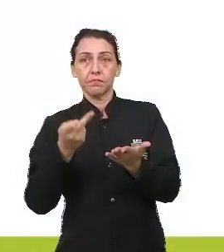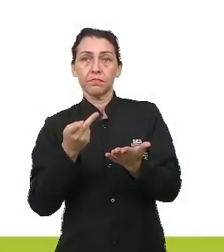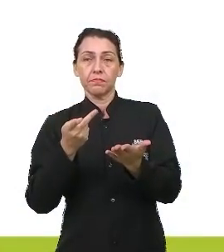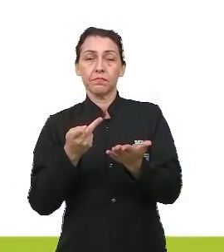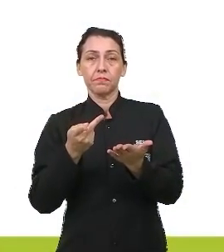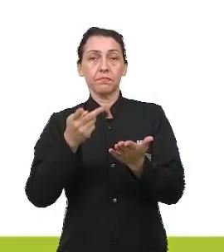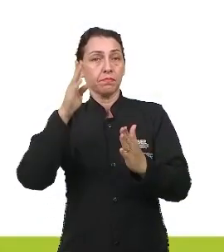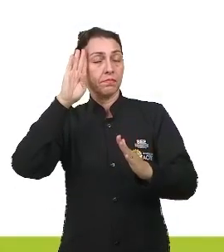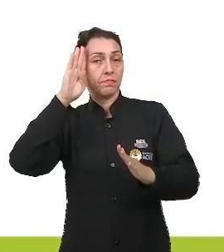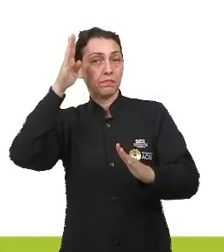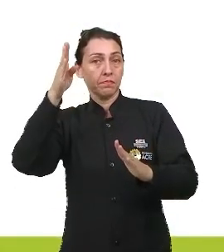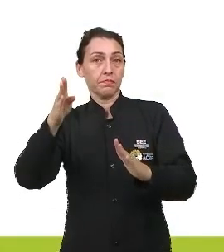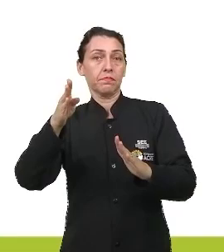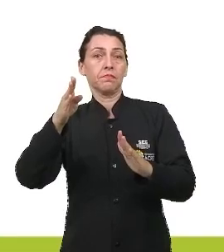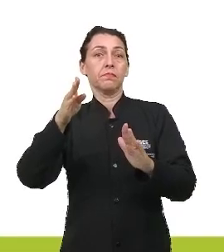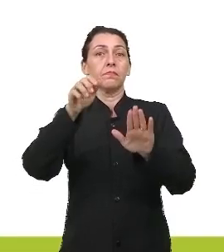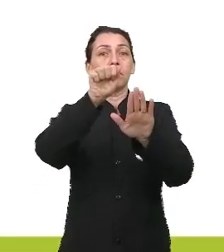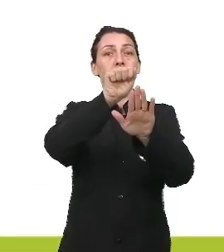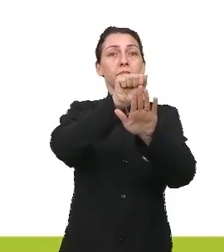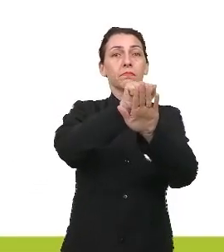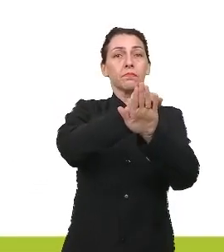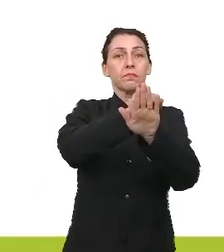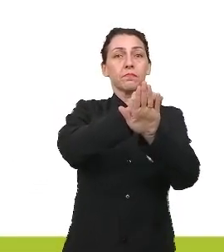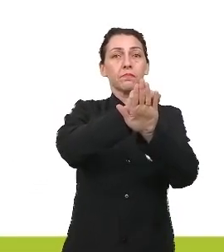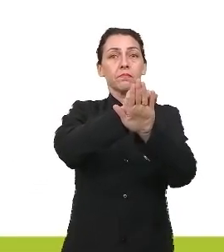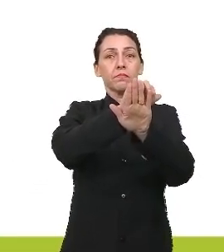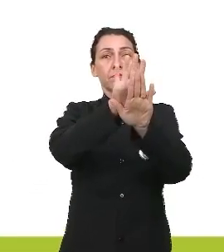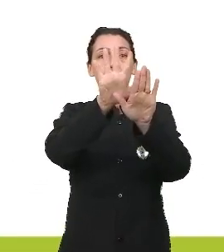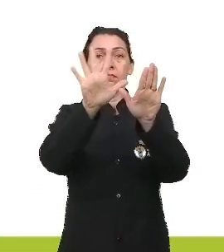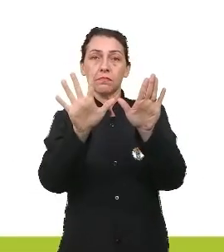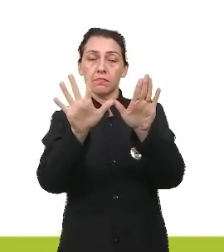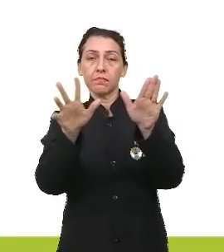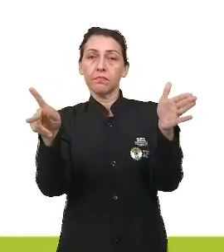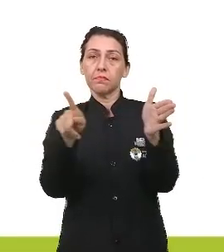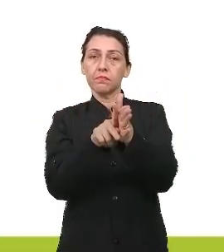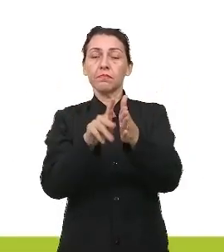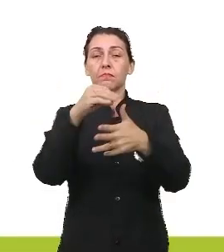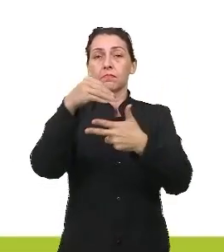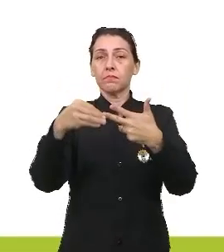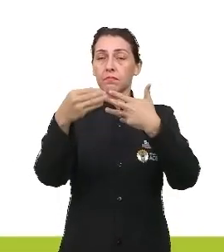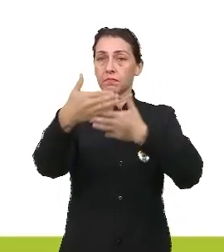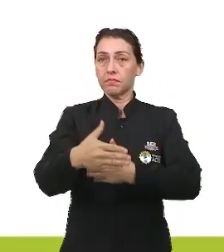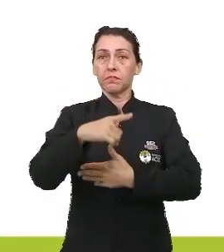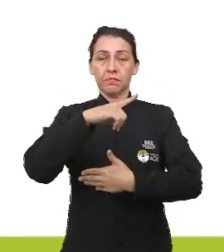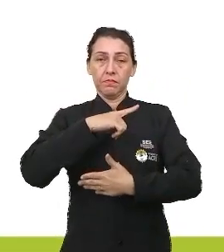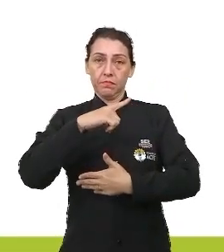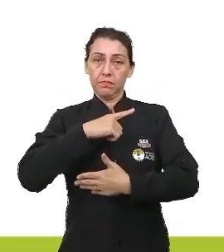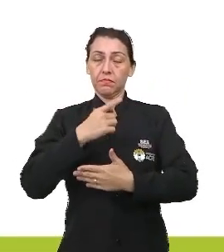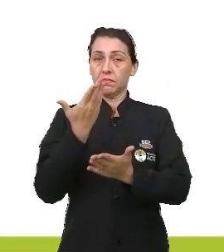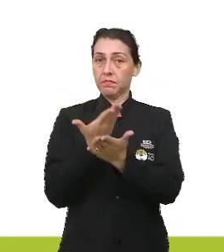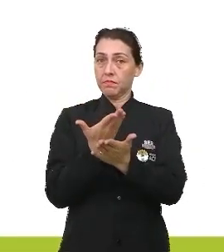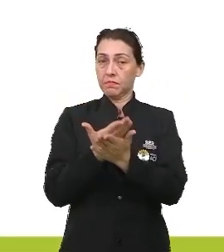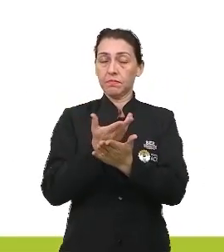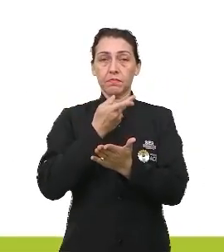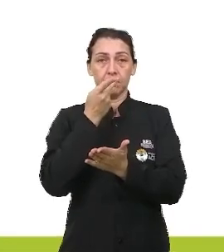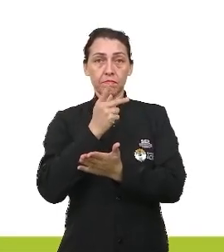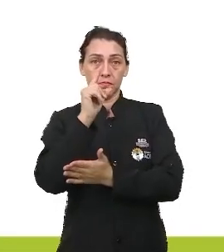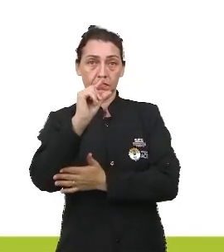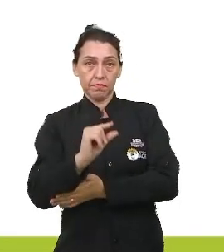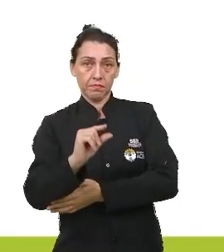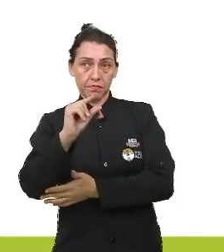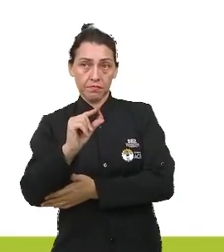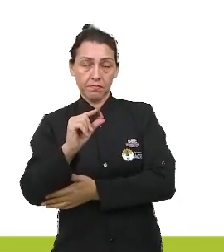as principais figuras de linguagens que caem no Enem. Nós temos uma aula em nós falamos um pouquinho